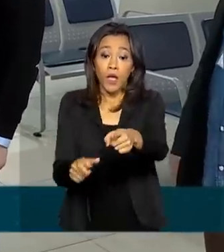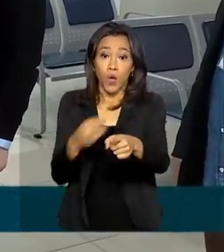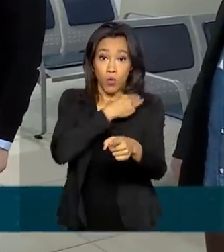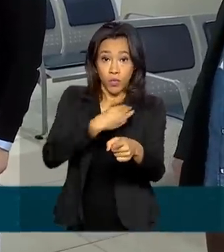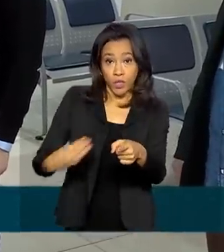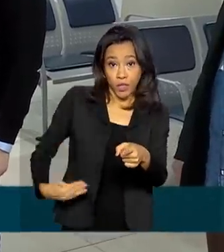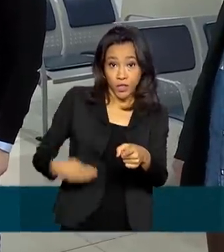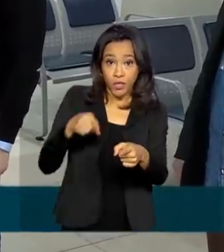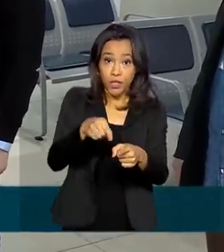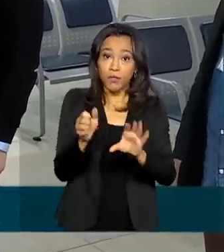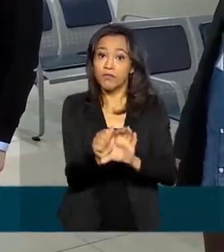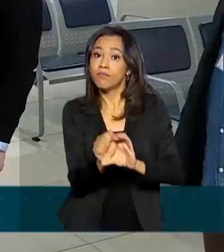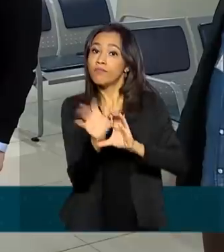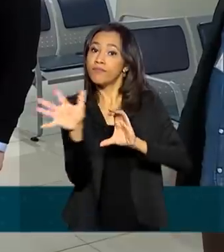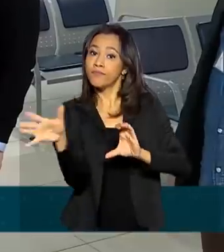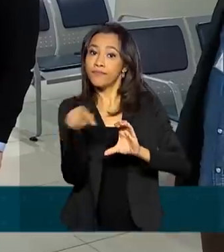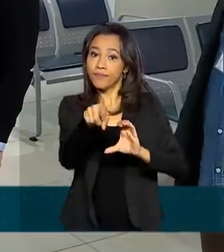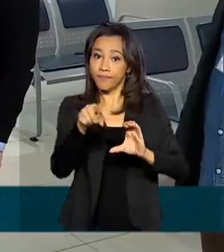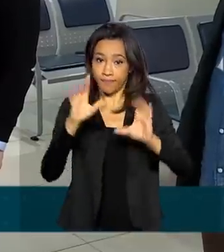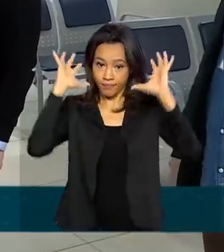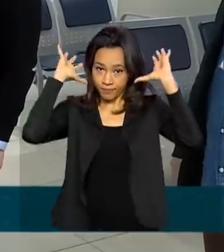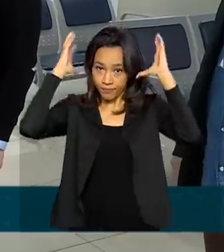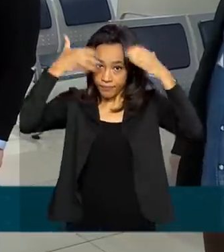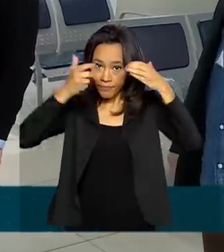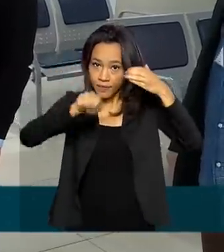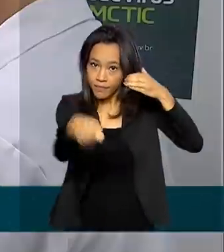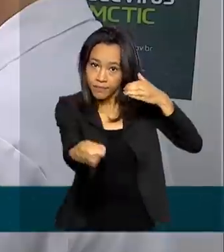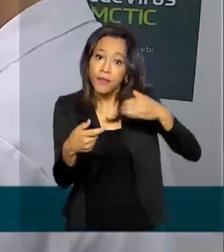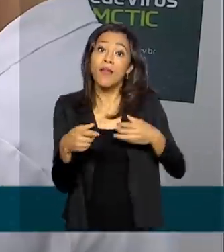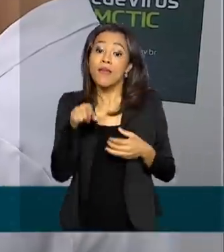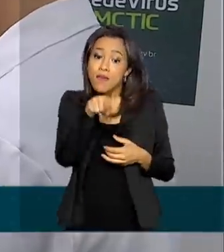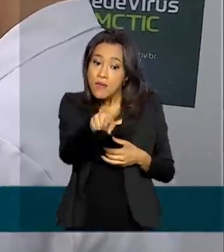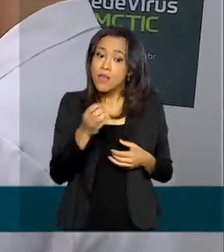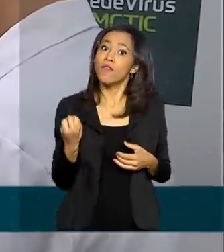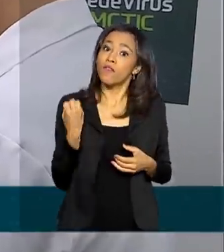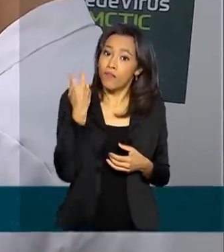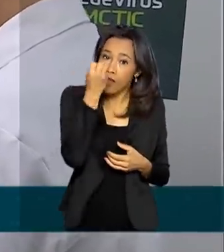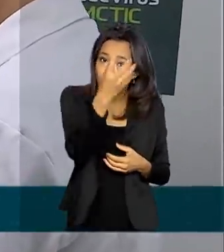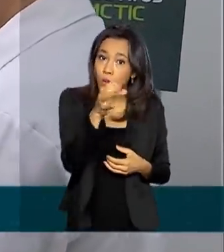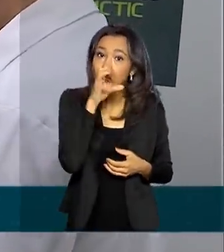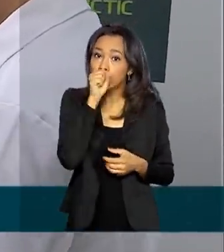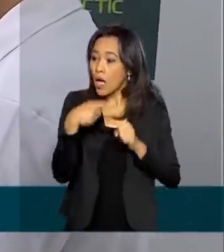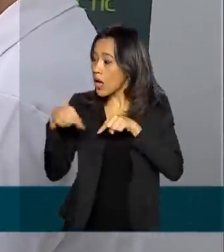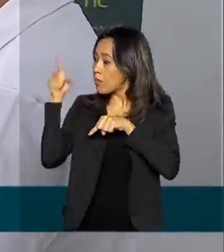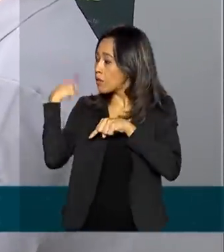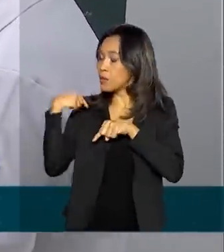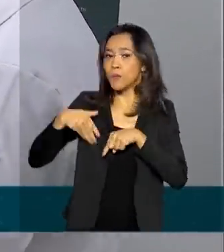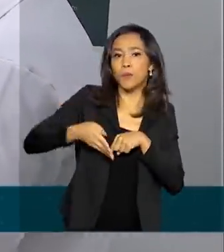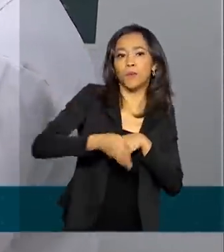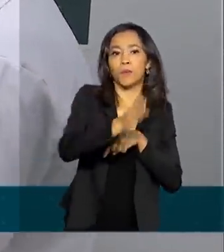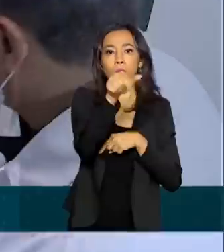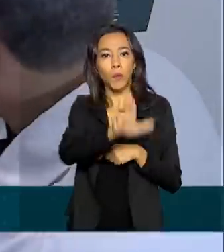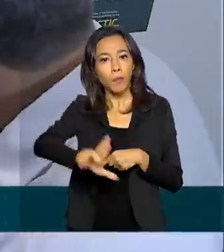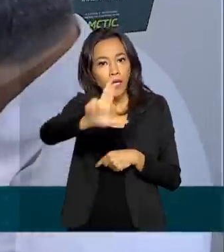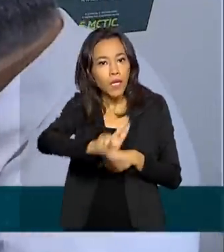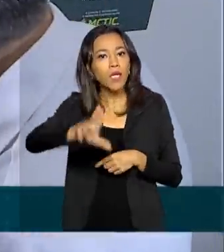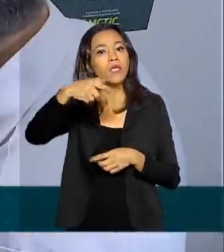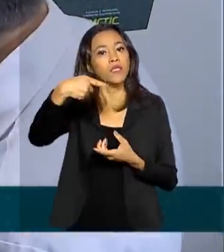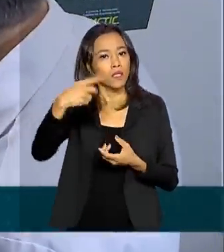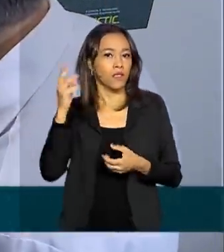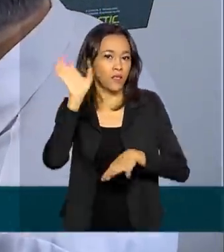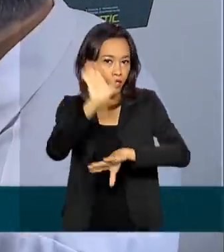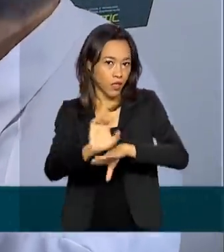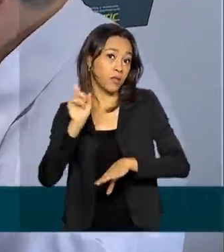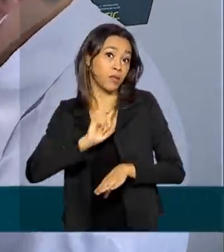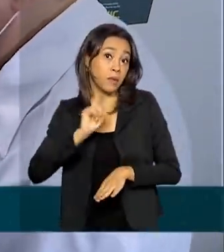Tecnologia, Inovações e Comunicações, Marcos Pontes, viajou neste sábado a Uberlândia, em Minas Gerais, para conhecer